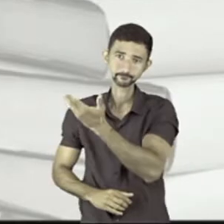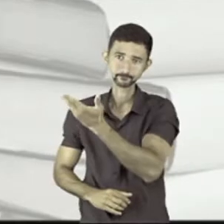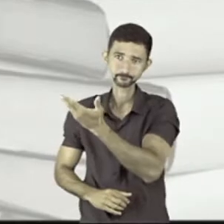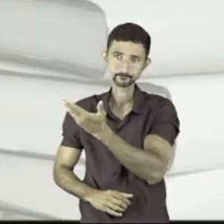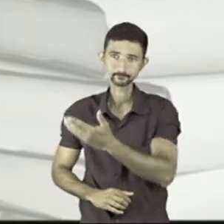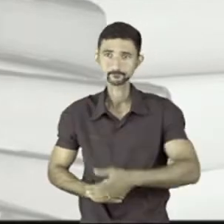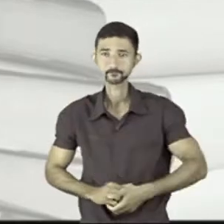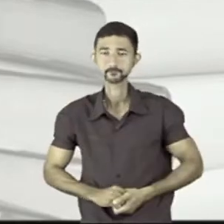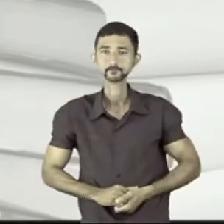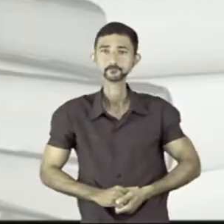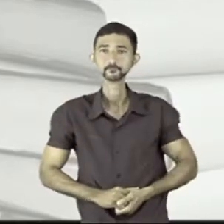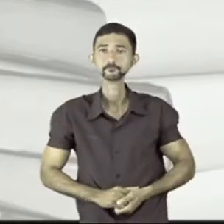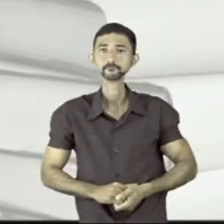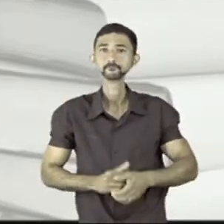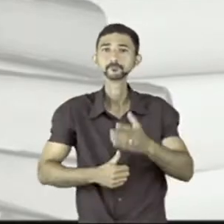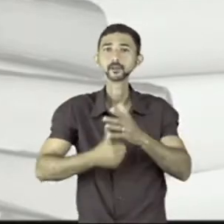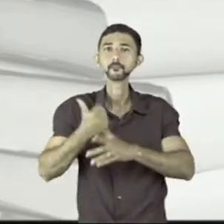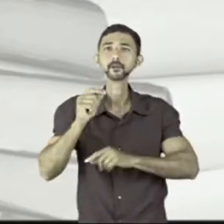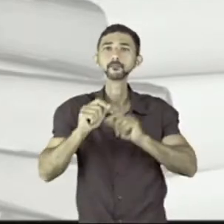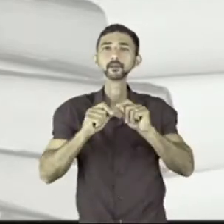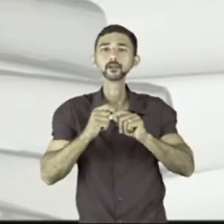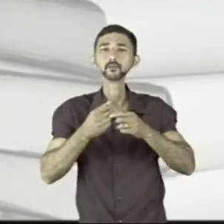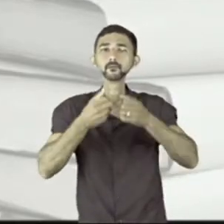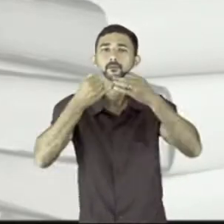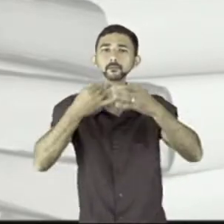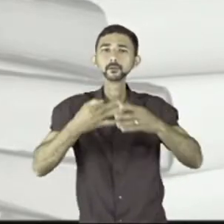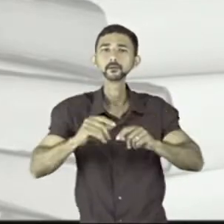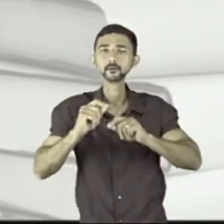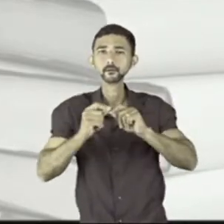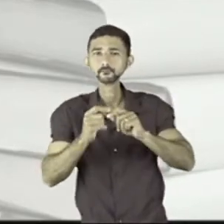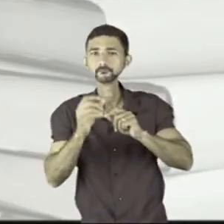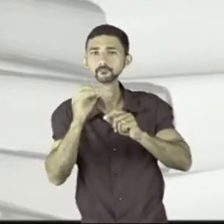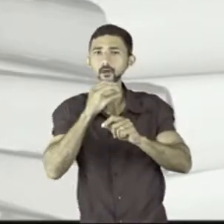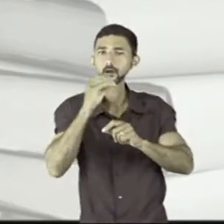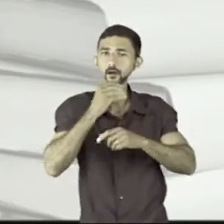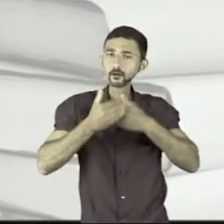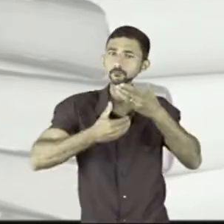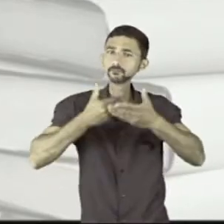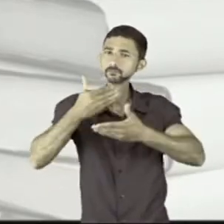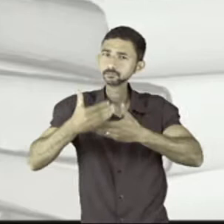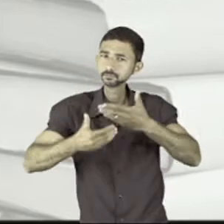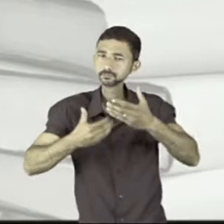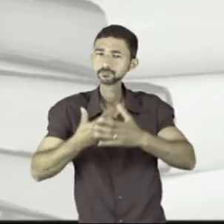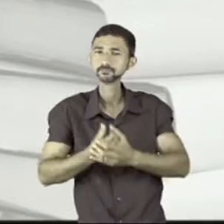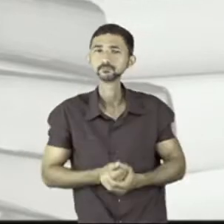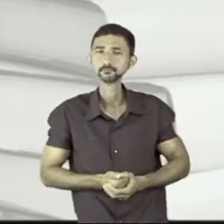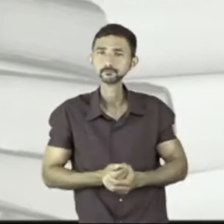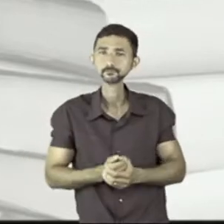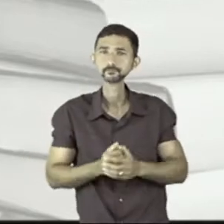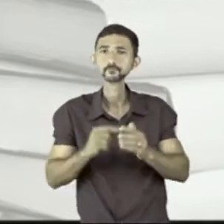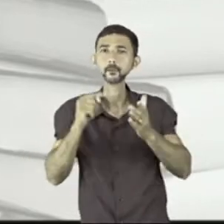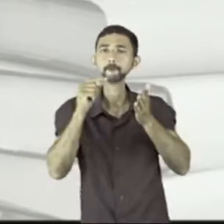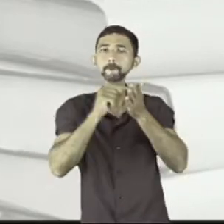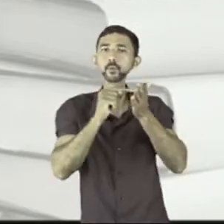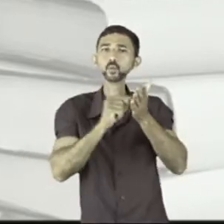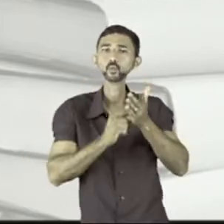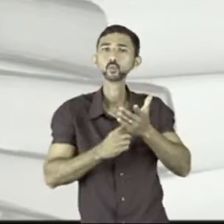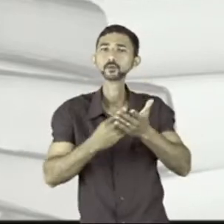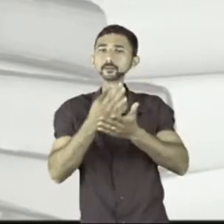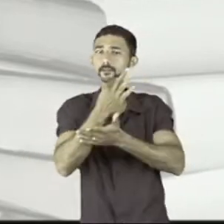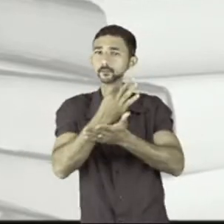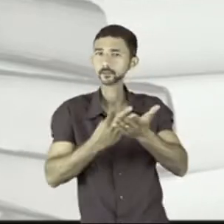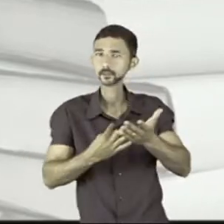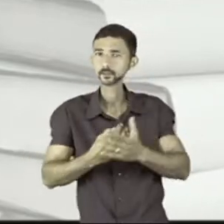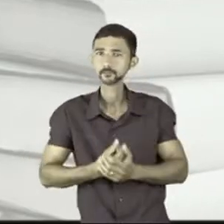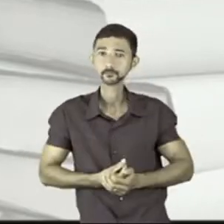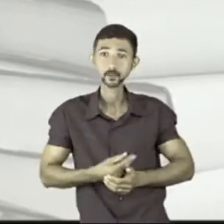aí. Primeiro, nós vamos falar um pouquinho e também a respeito da pontuação no texto e aí